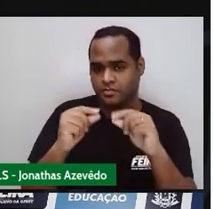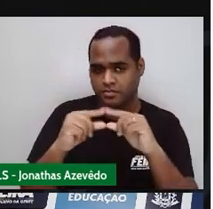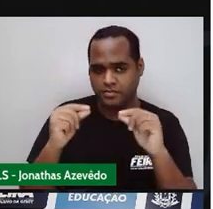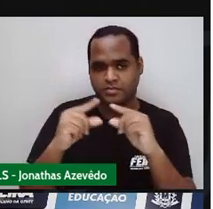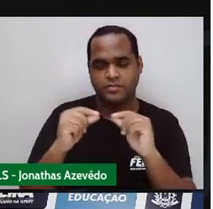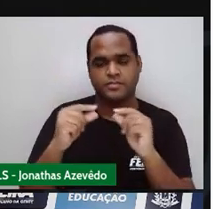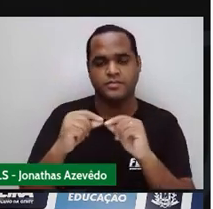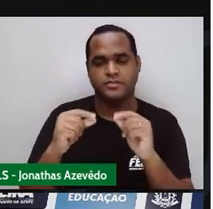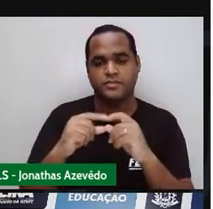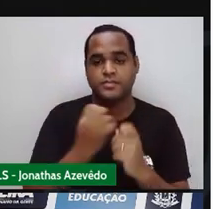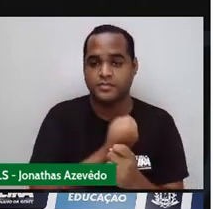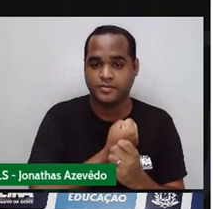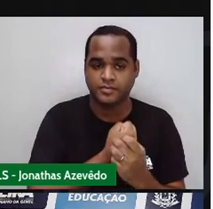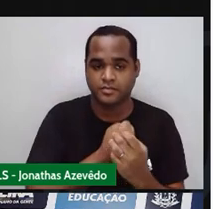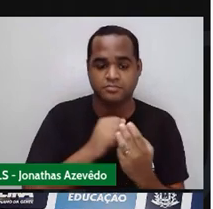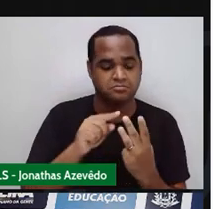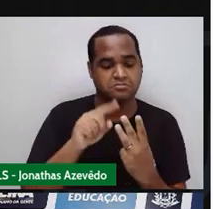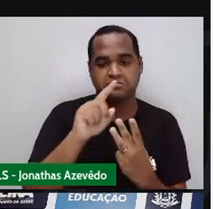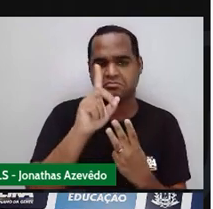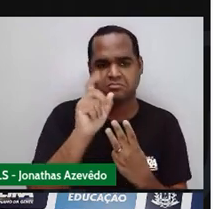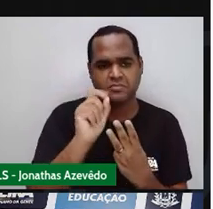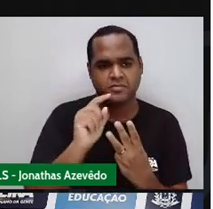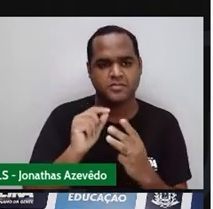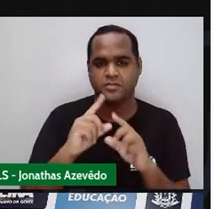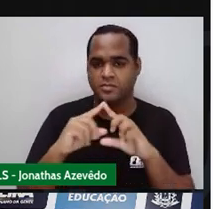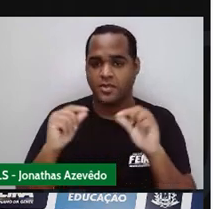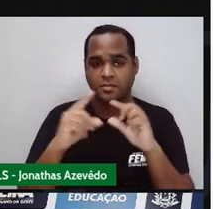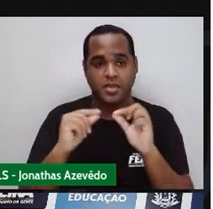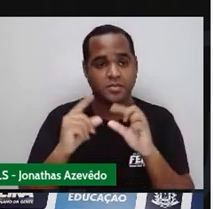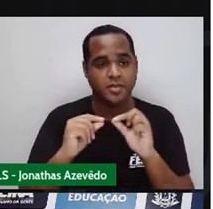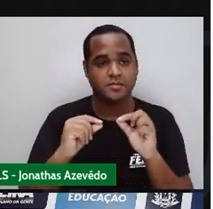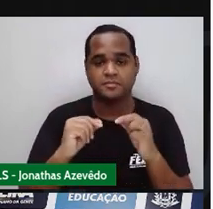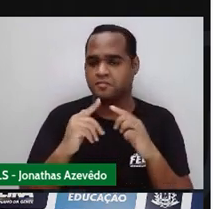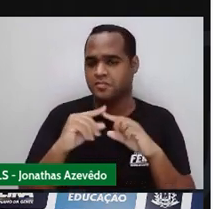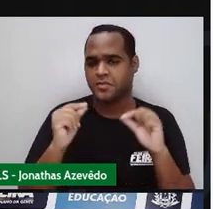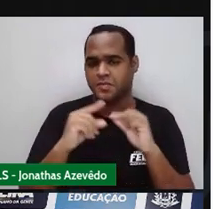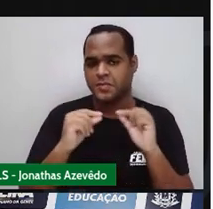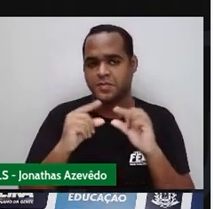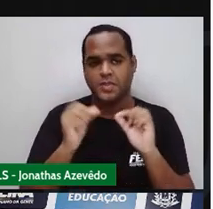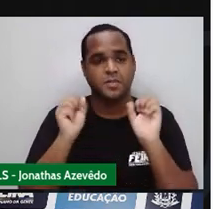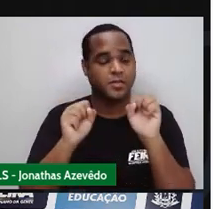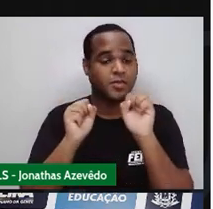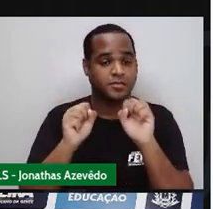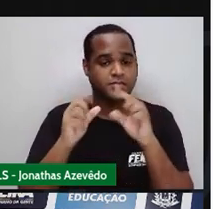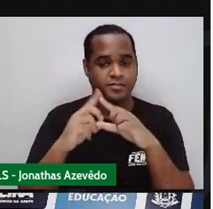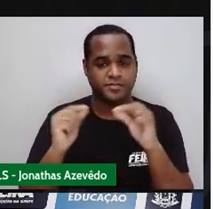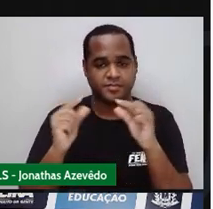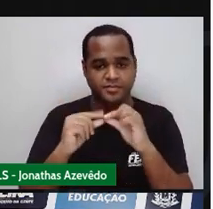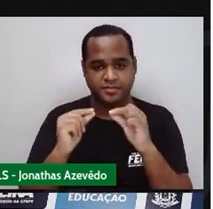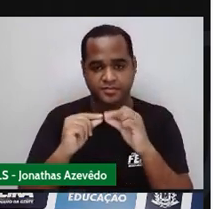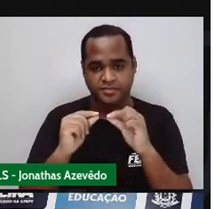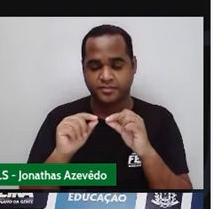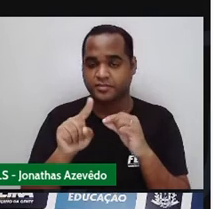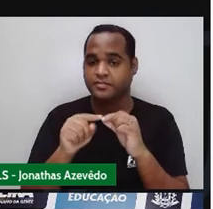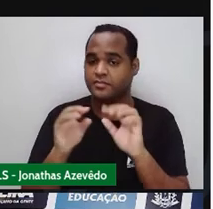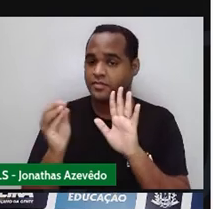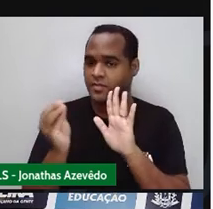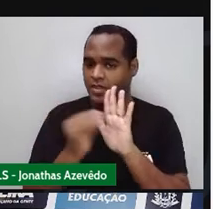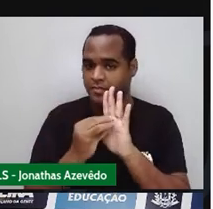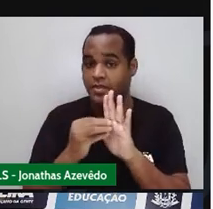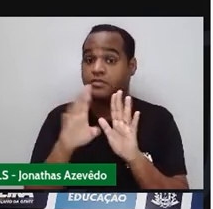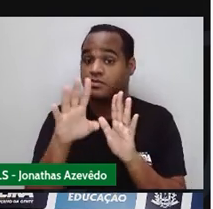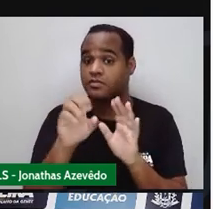não sei quem é Então eu posso Chamar do que eu quiser Eu estou chamando de estrelinha Né? Ele fica no meio O